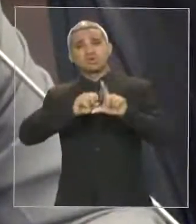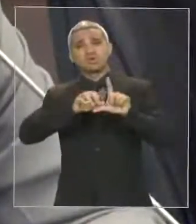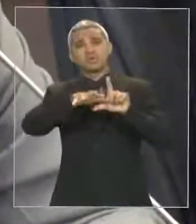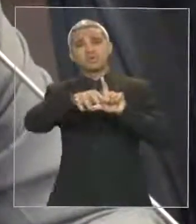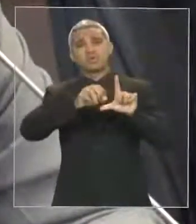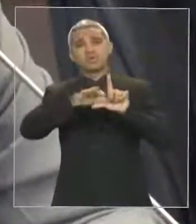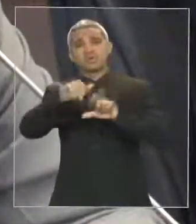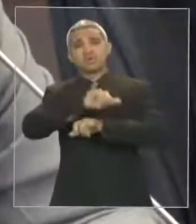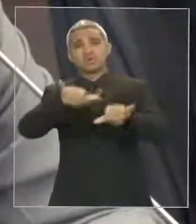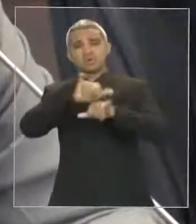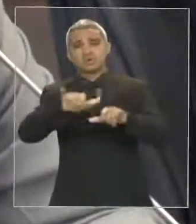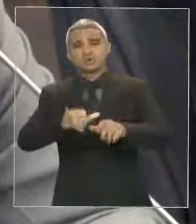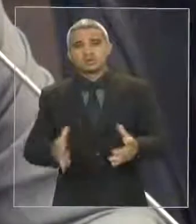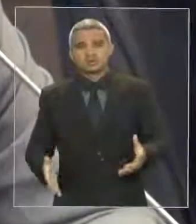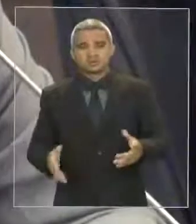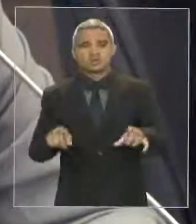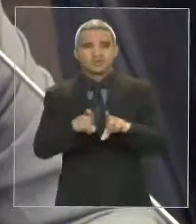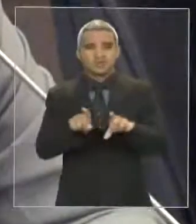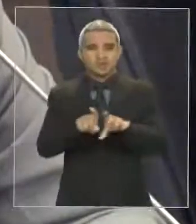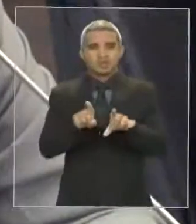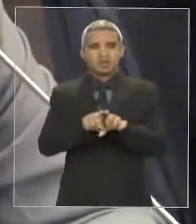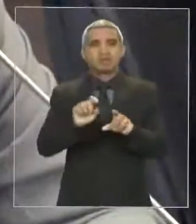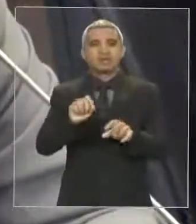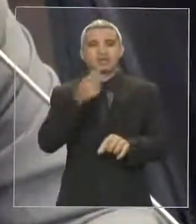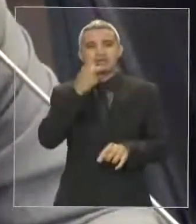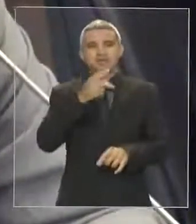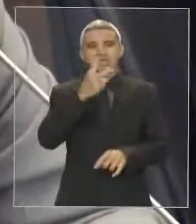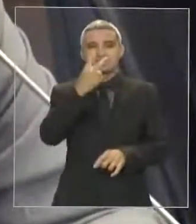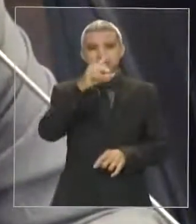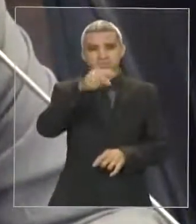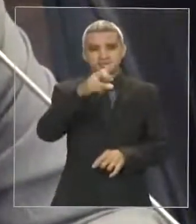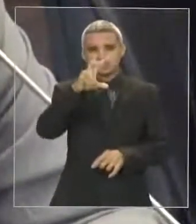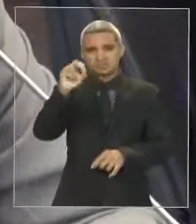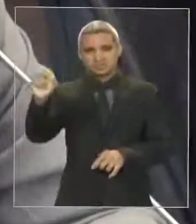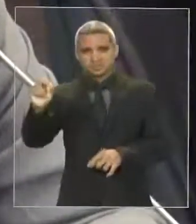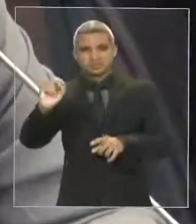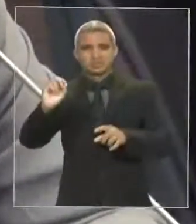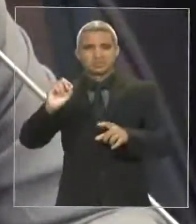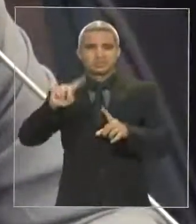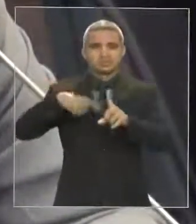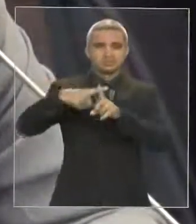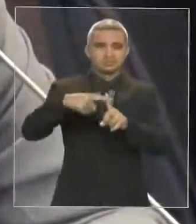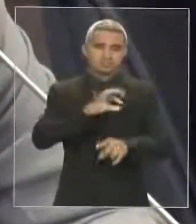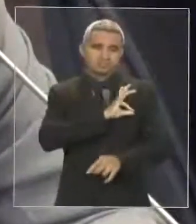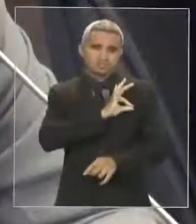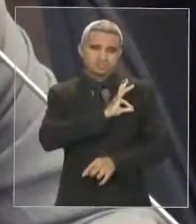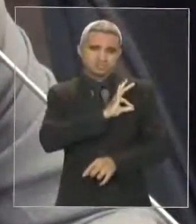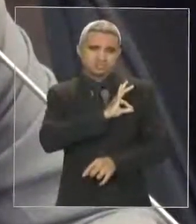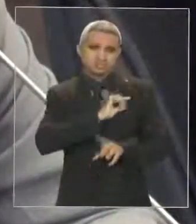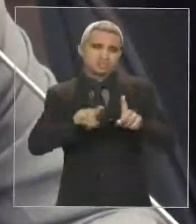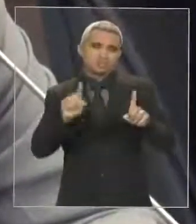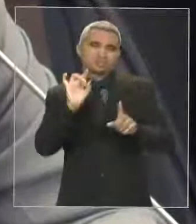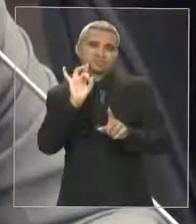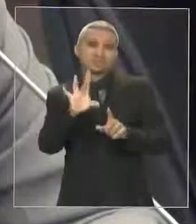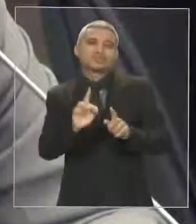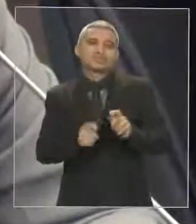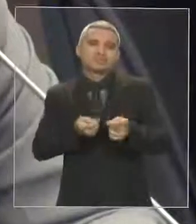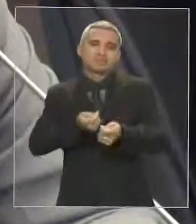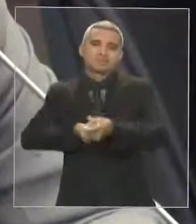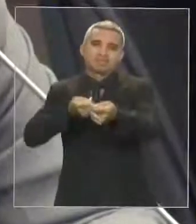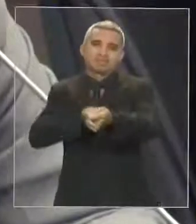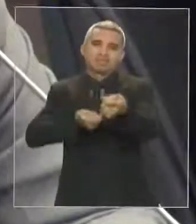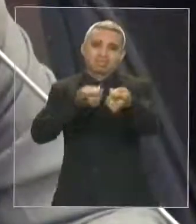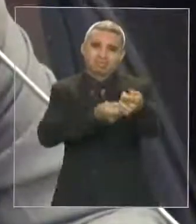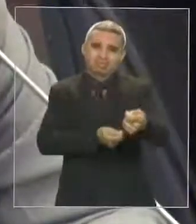Mais Segurança, de 2.500 novos policiais. É só conversa fiada. Eu quero só mostrar e quero